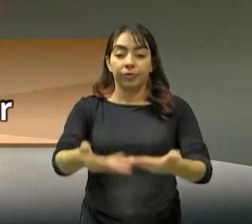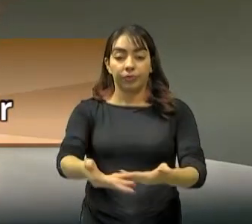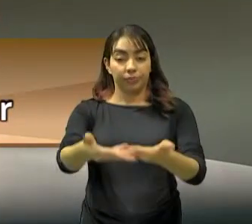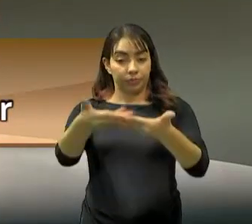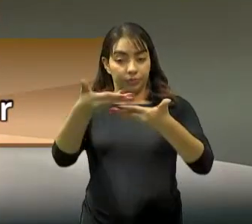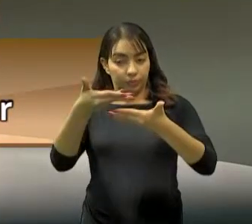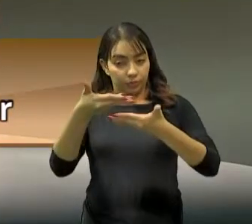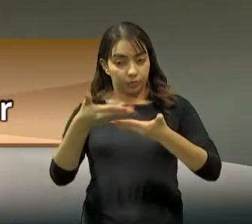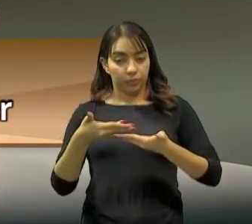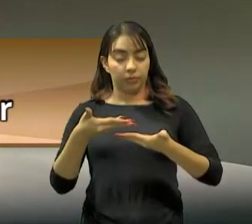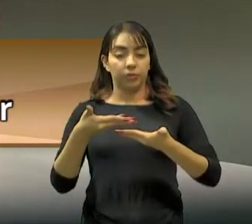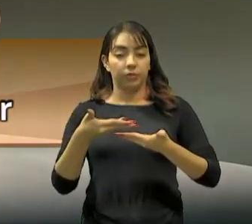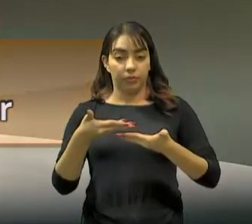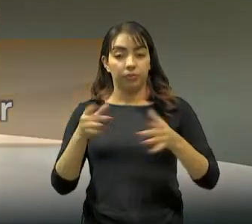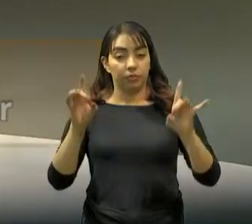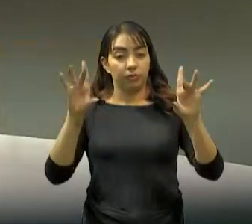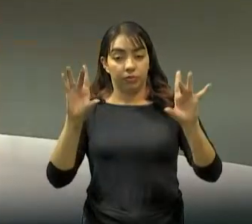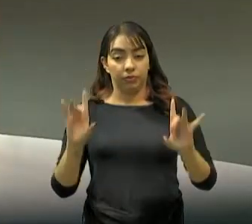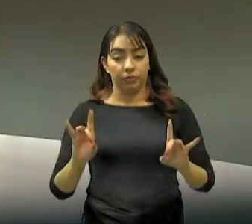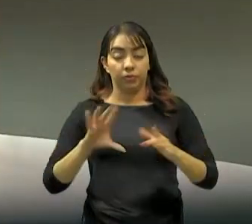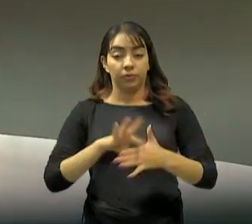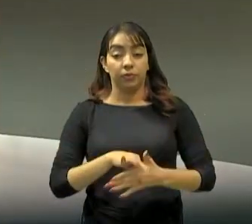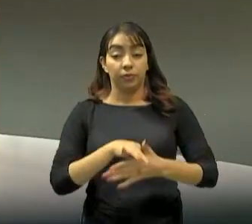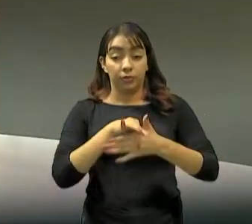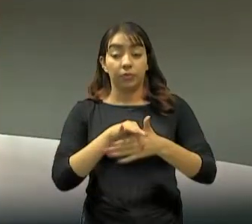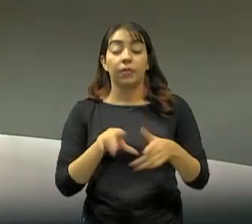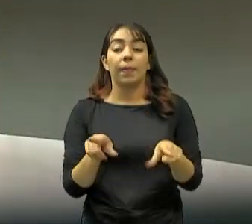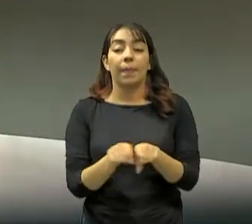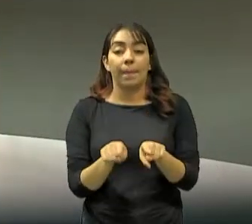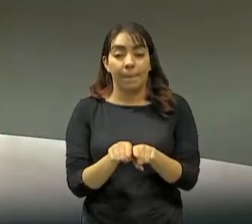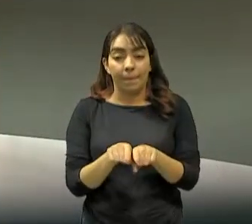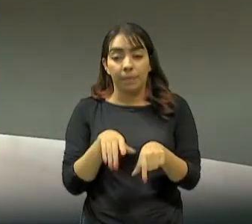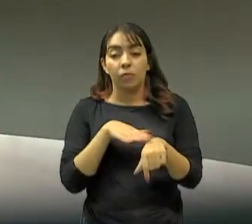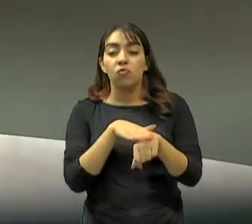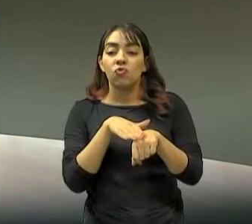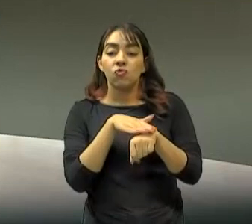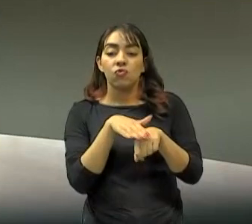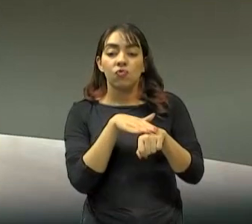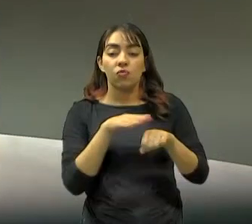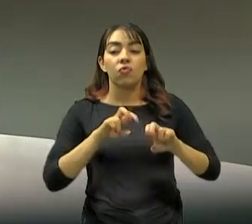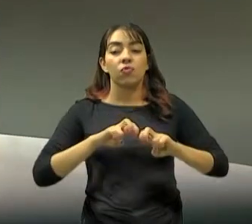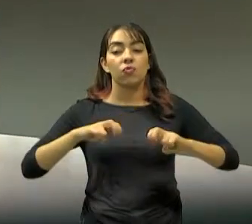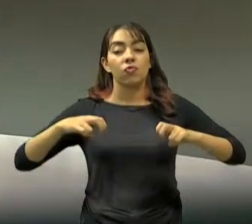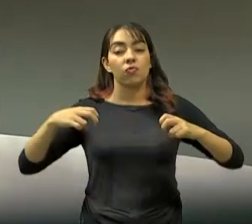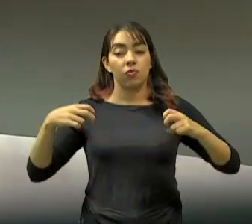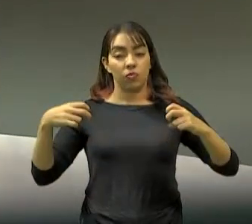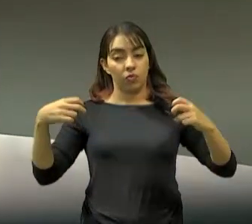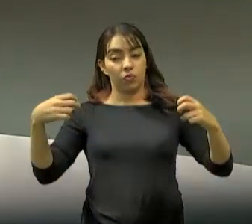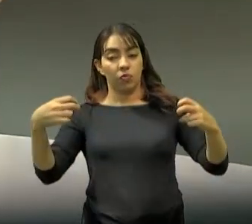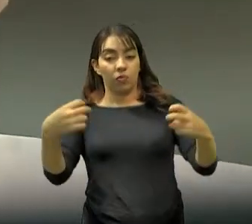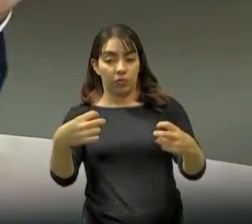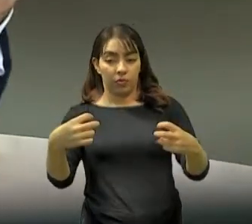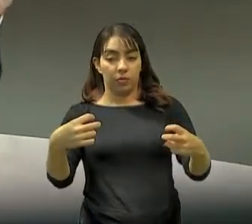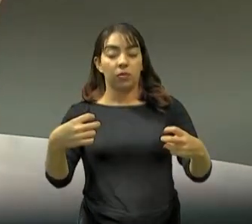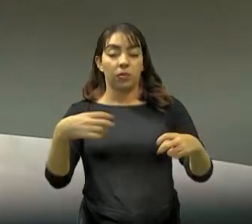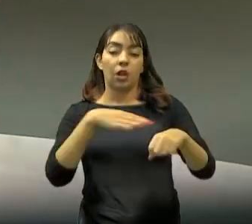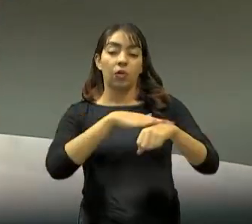pessoas que possam estar presentes. E vamos fazer uma roda de conversa. Nesse dia, nessa noite, será uma roda de conversa com